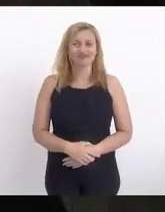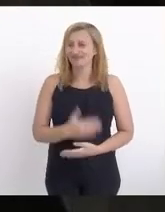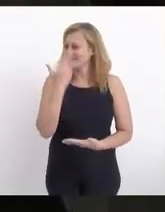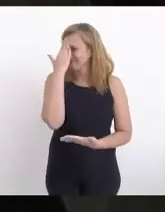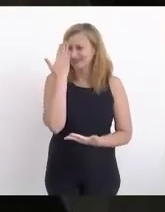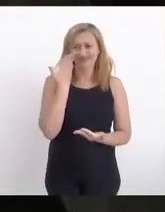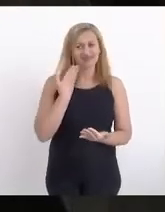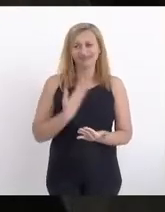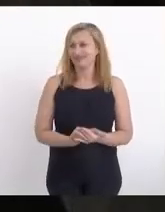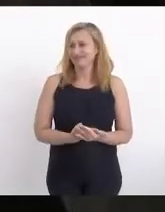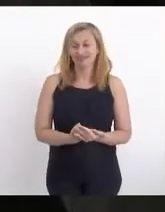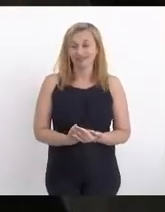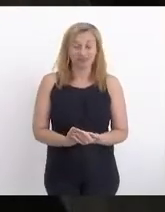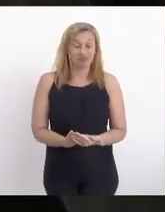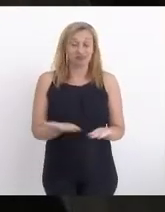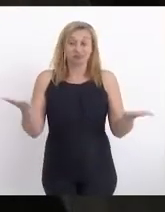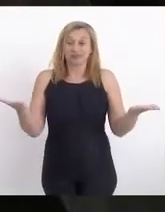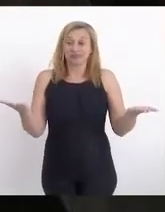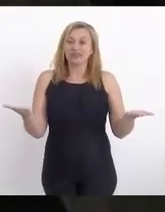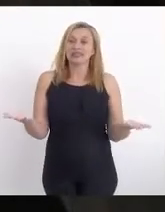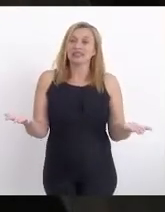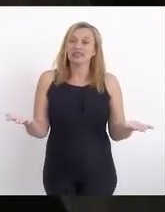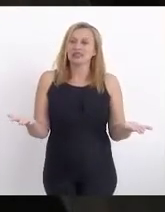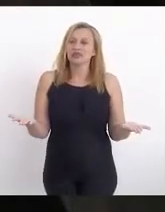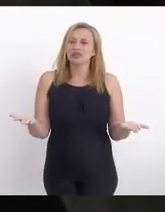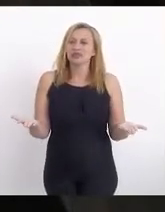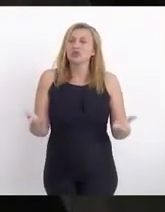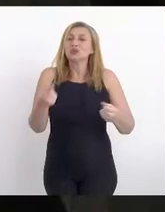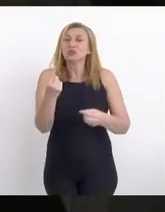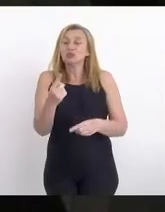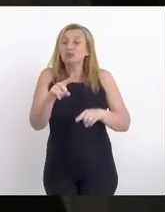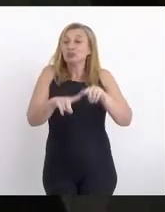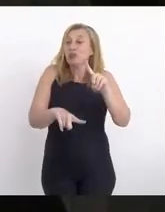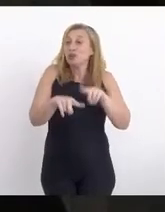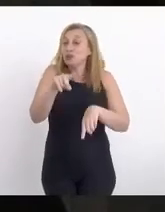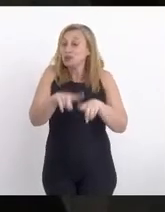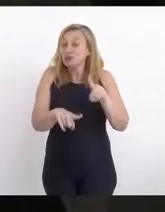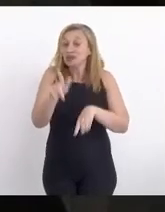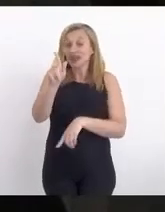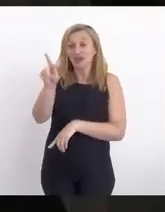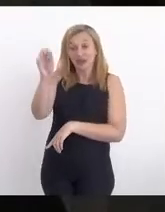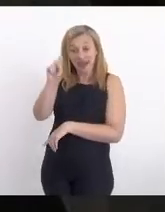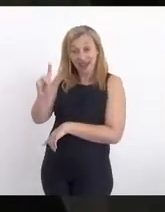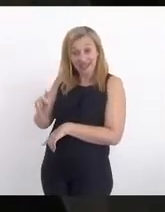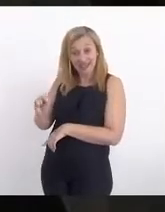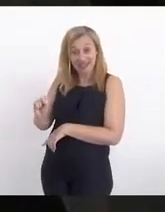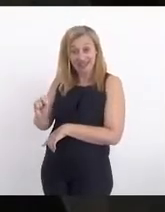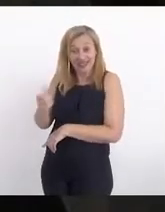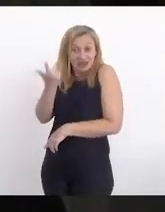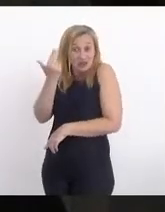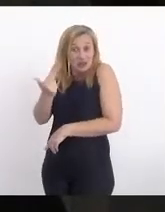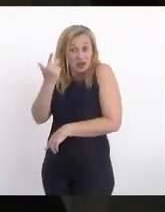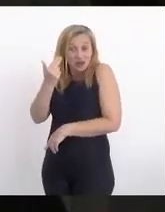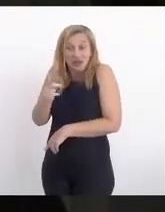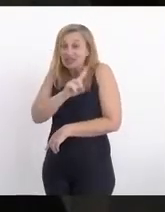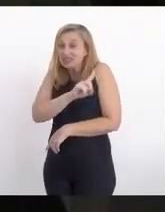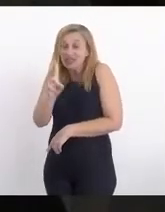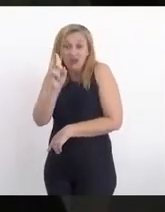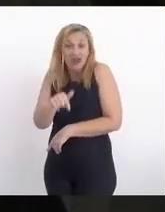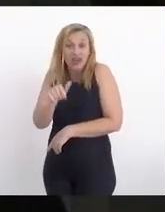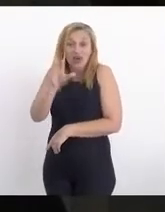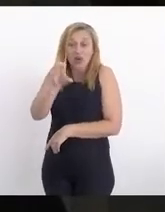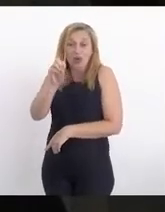inacreditável, em cima de um produto que é o gás natural, que não é commodity.